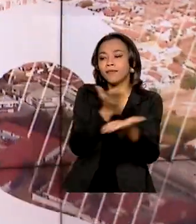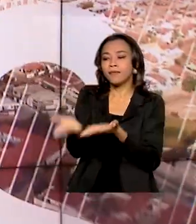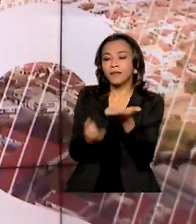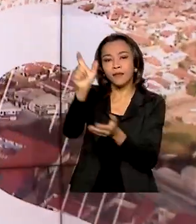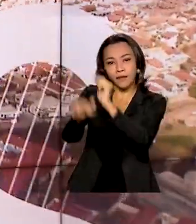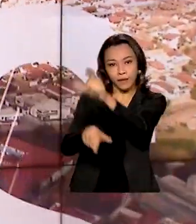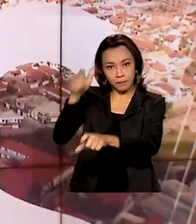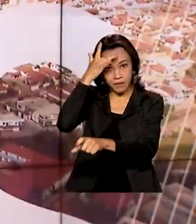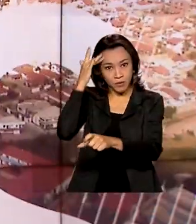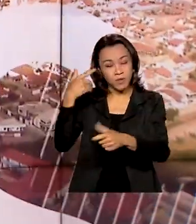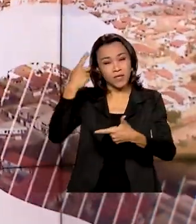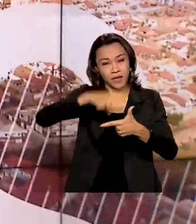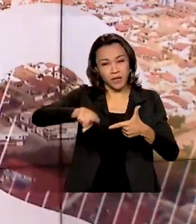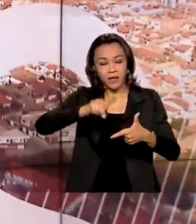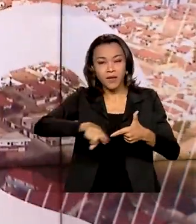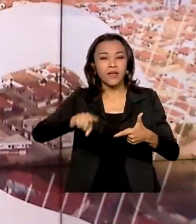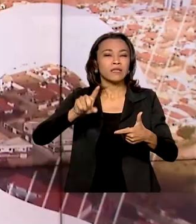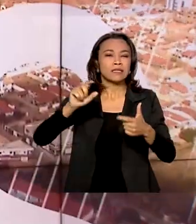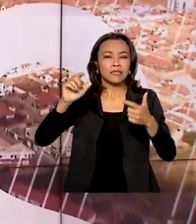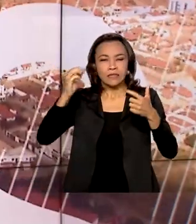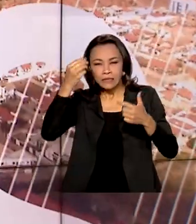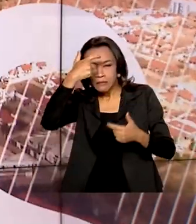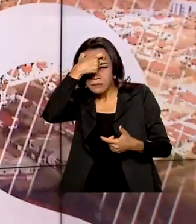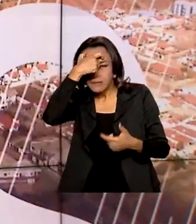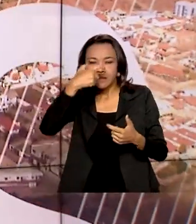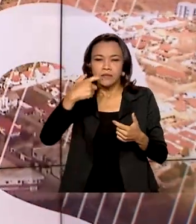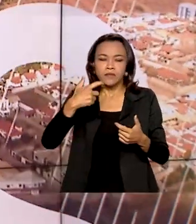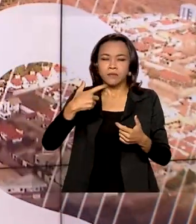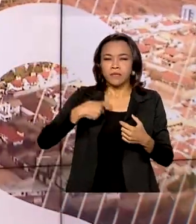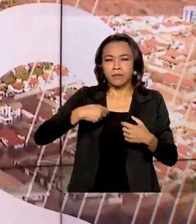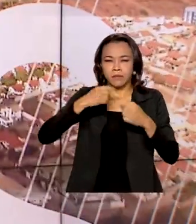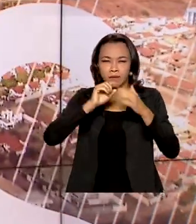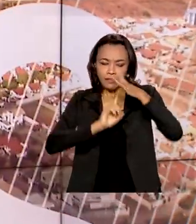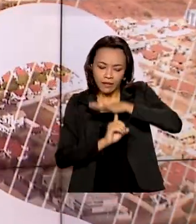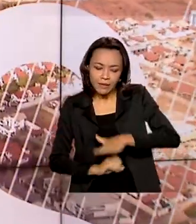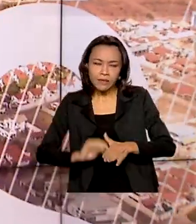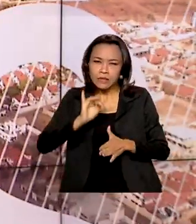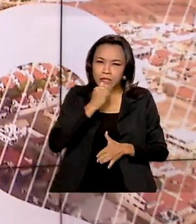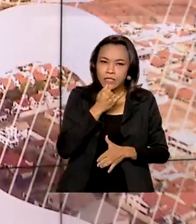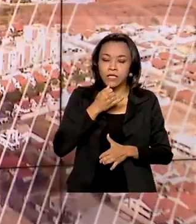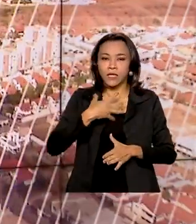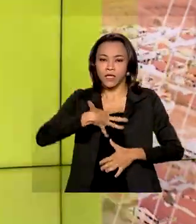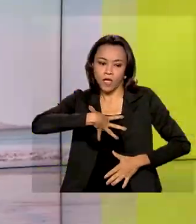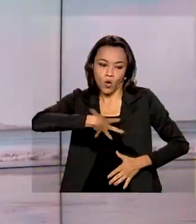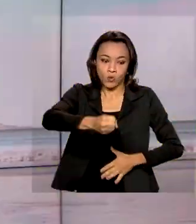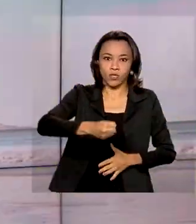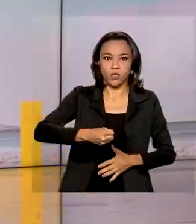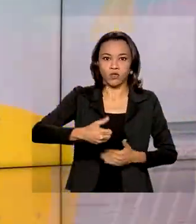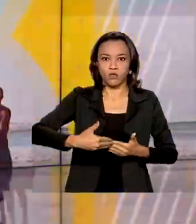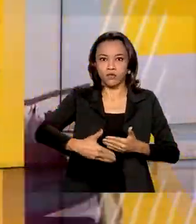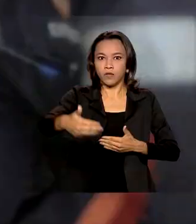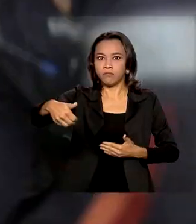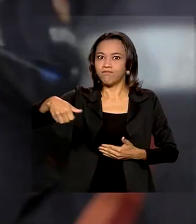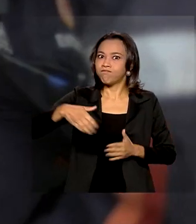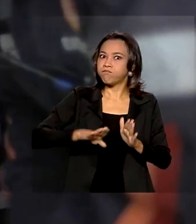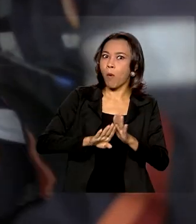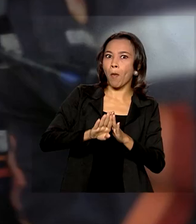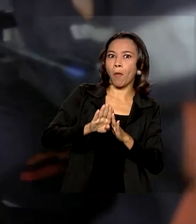com problemas psíquicos. Casos de depressão e tentativas de suicídio foram agravados agora na pandemia.